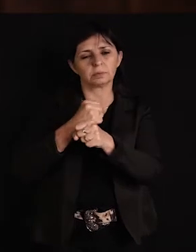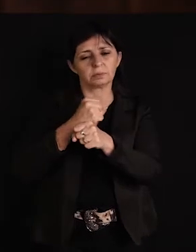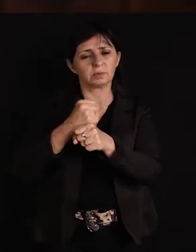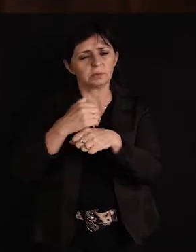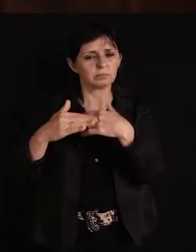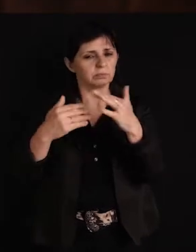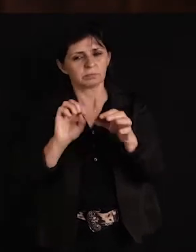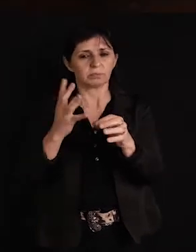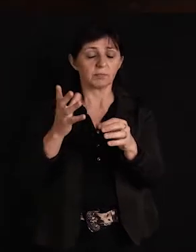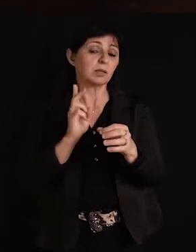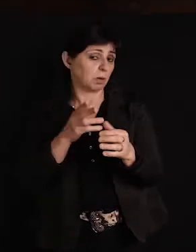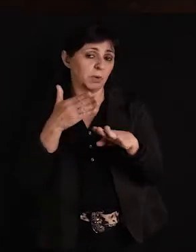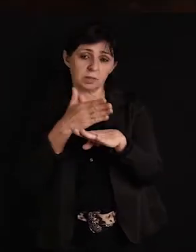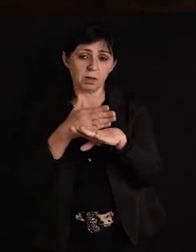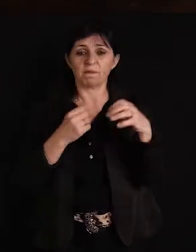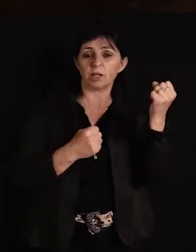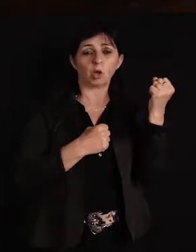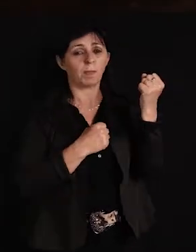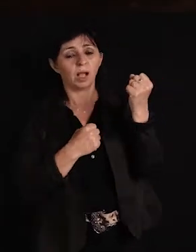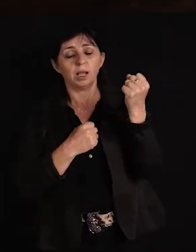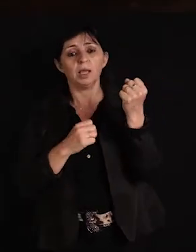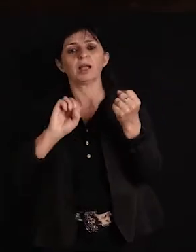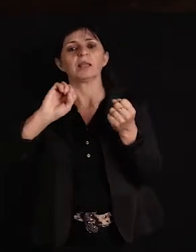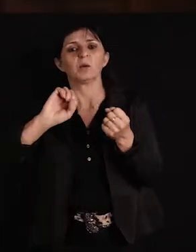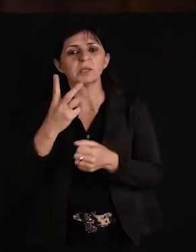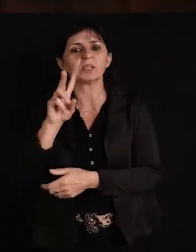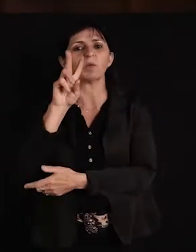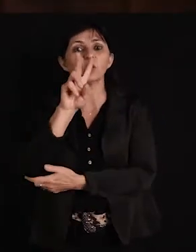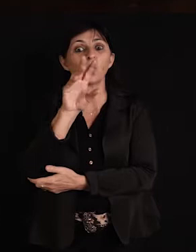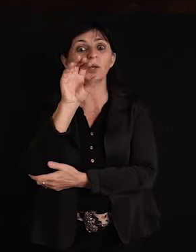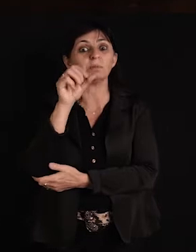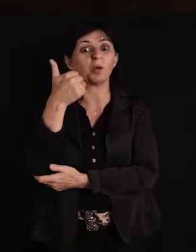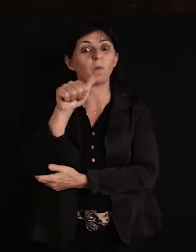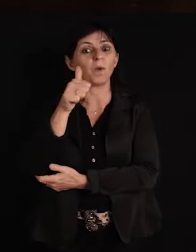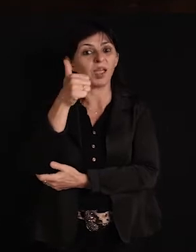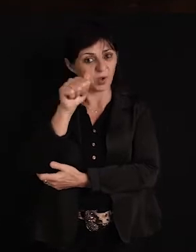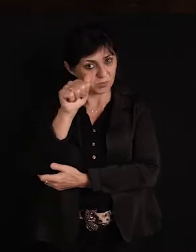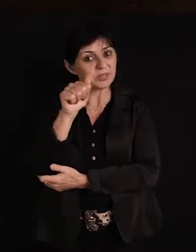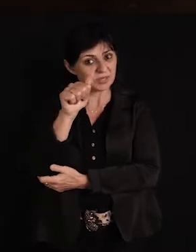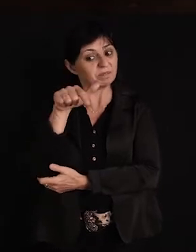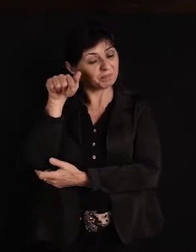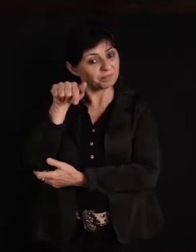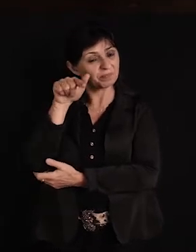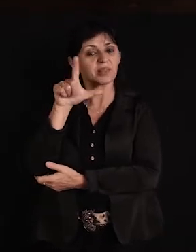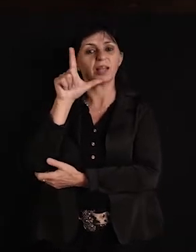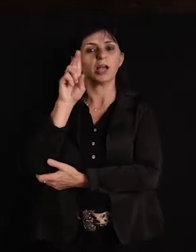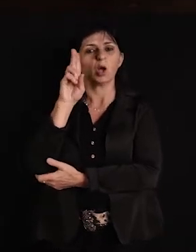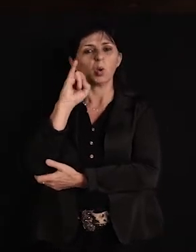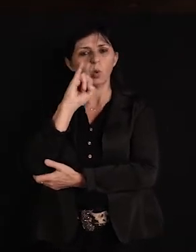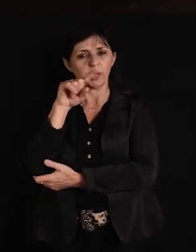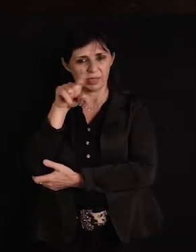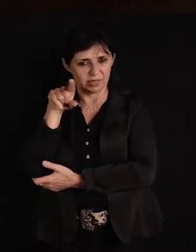podia, ia nos bairros. Então, até que chegou no ano 2011, que o Luiz Carlos Lanfredi, por intermédio de saúde,